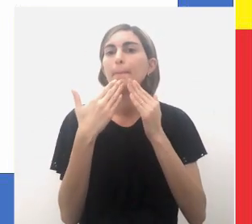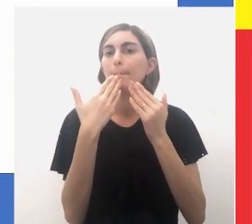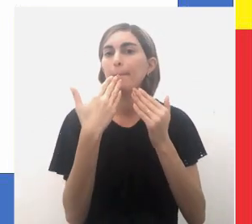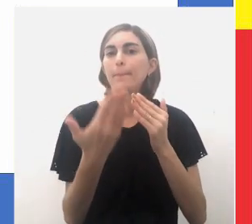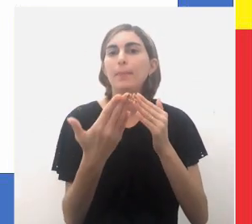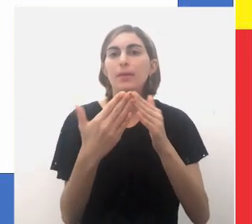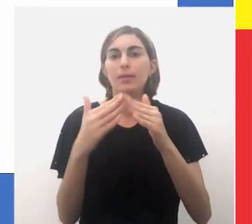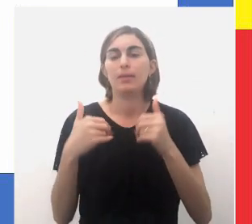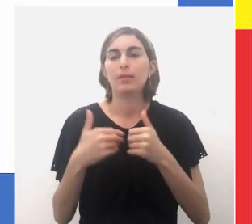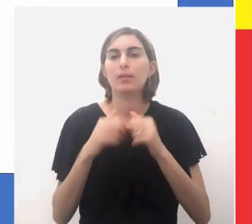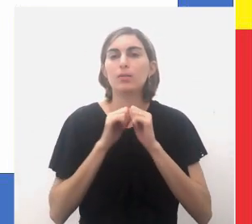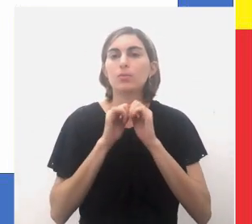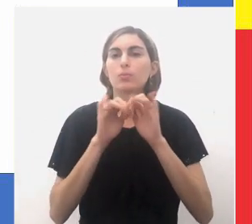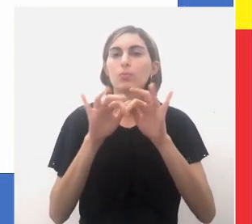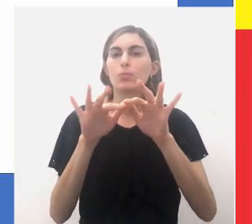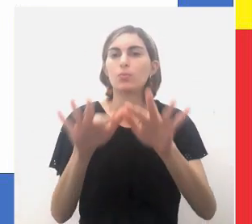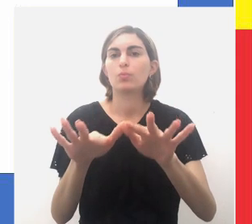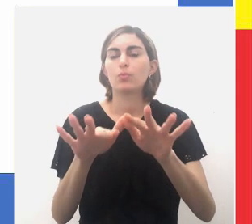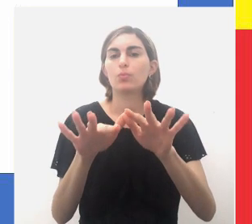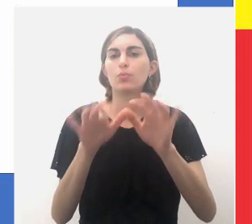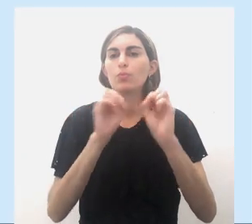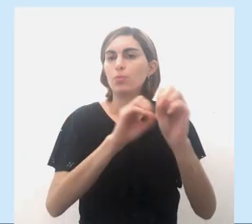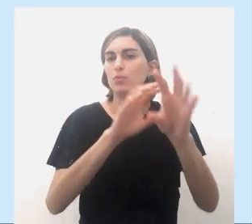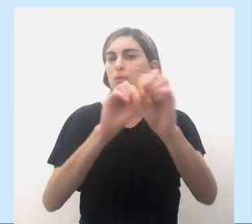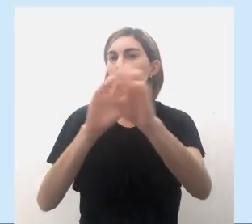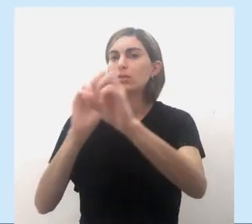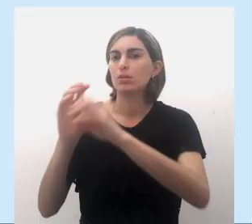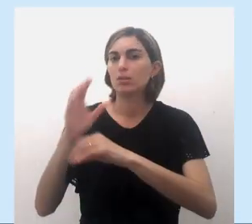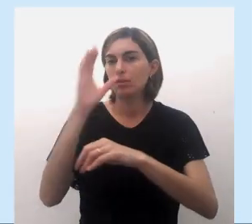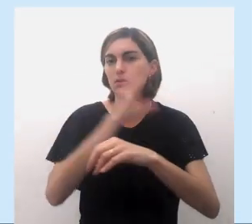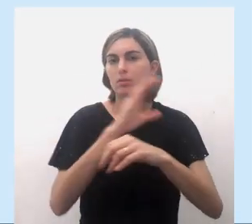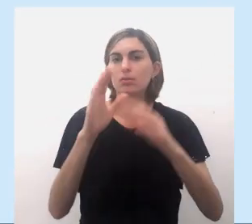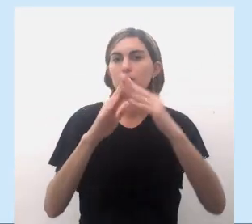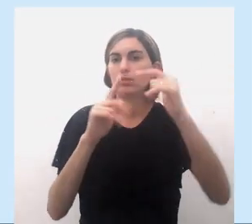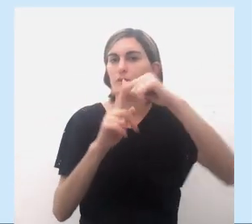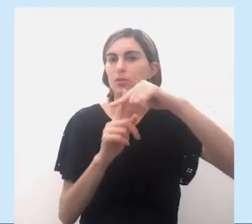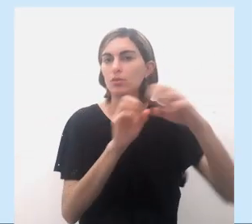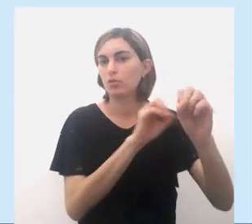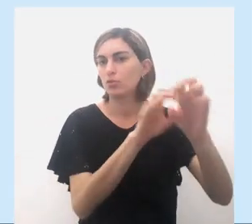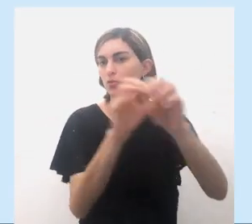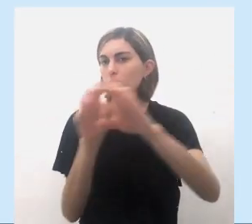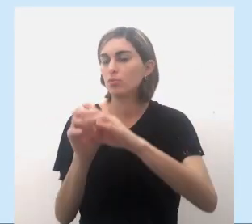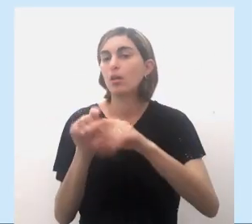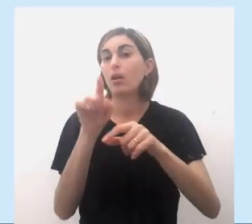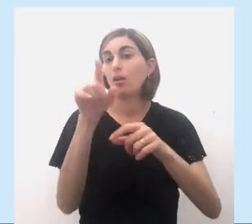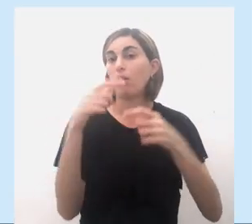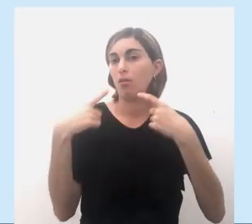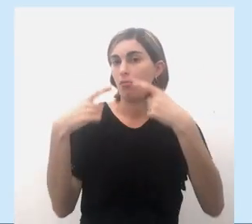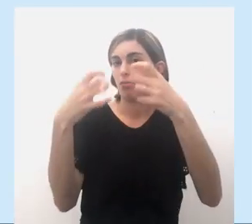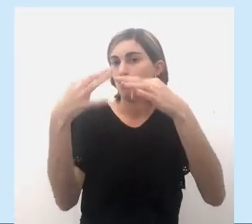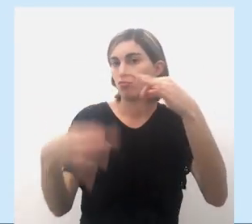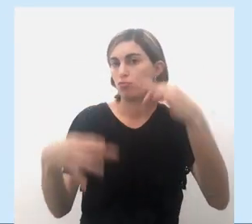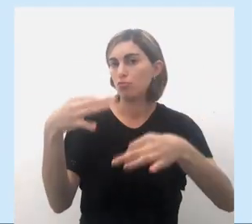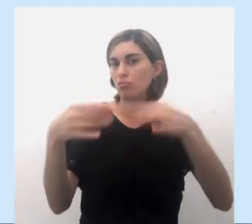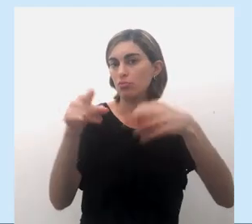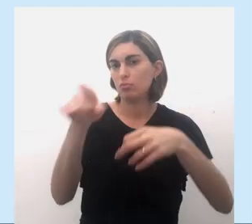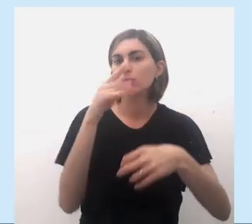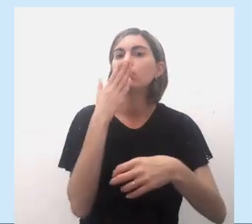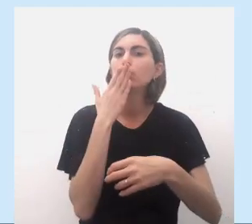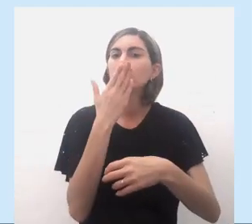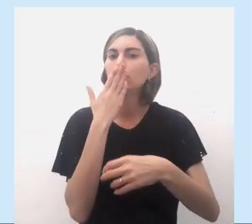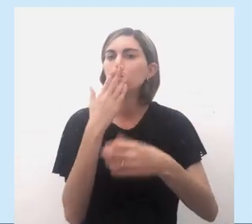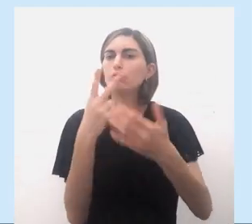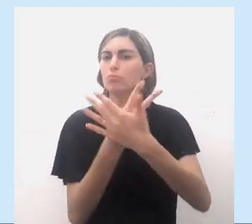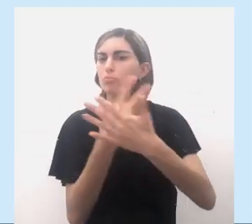a propagação do evangelho. Observe. A guerra justa é para aqueles índios que